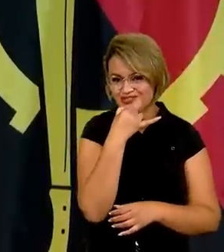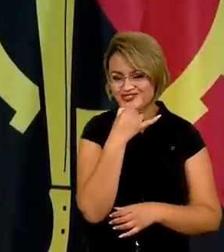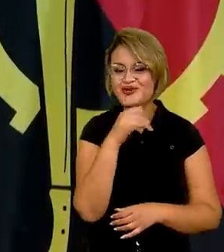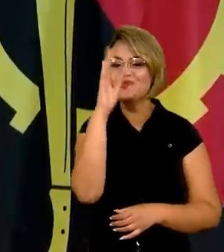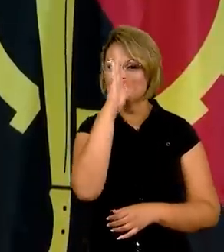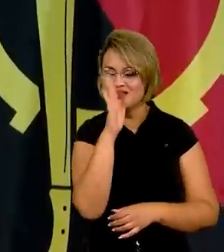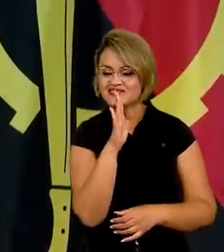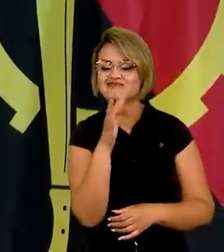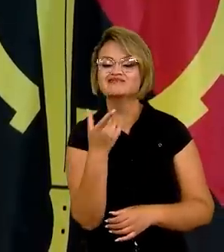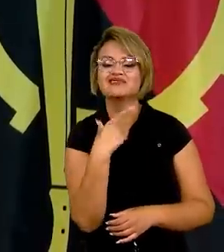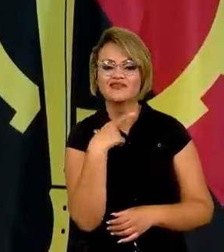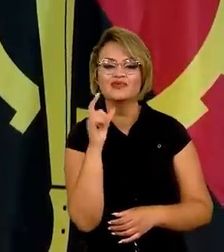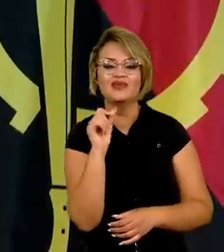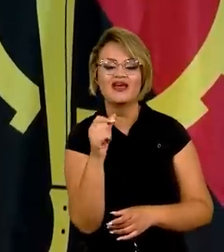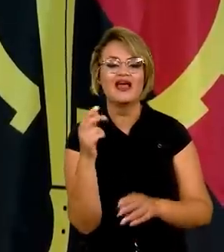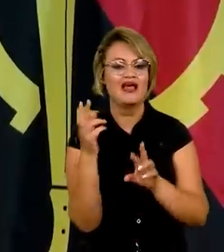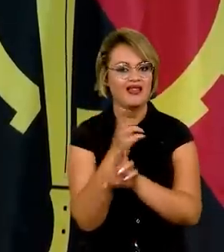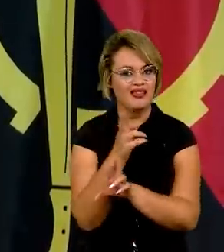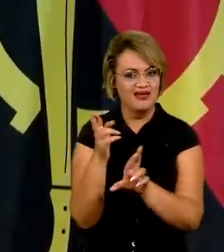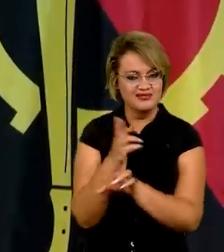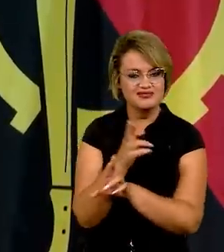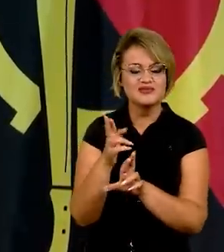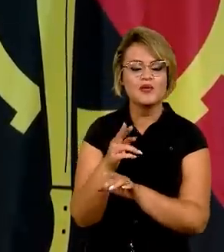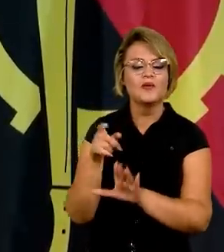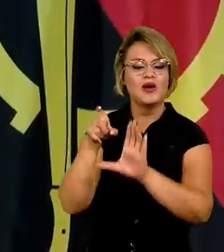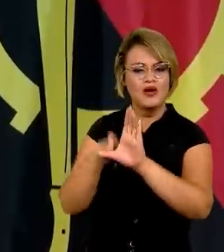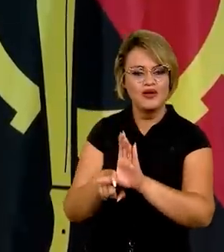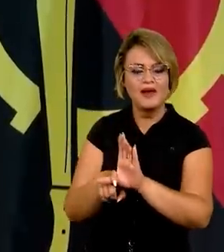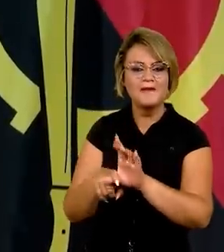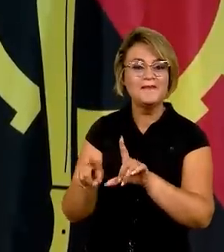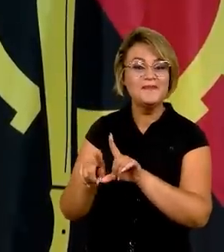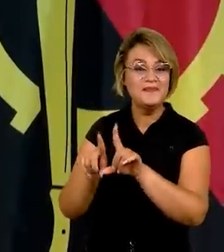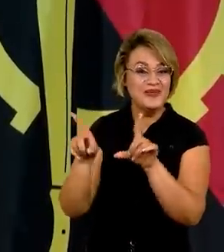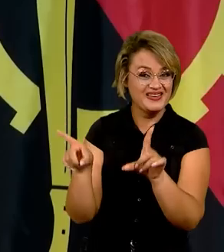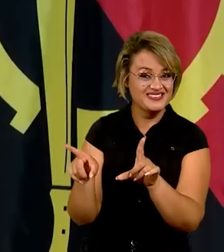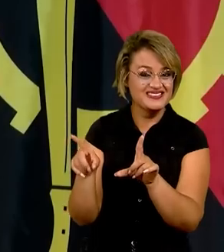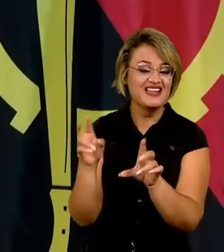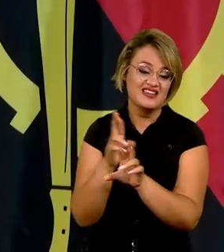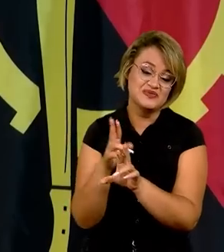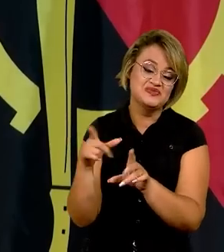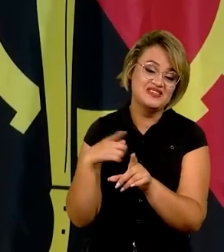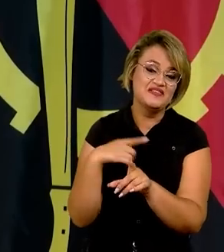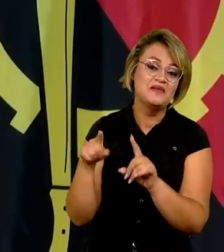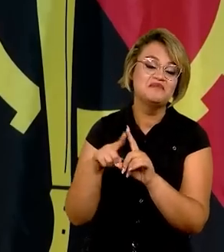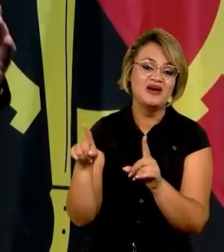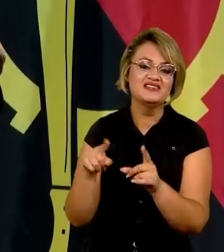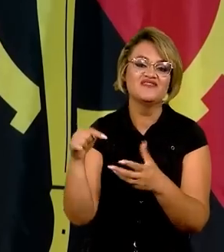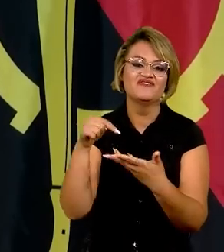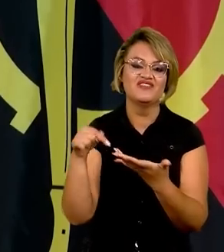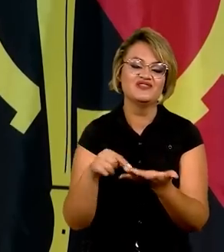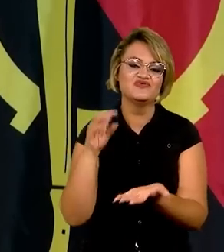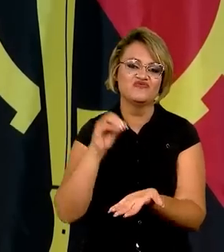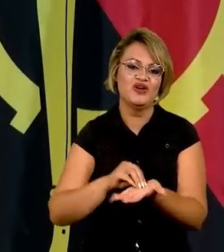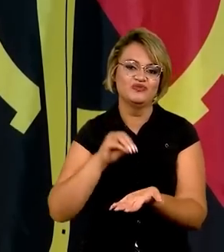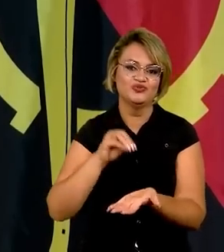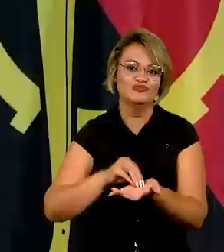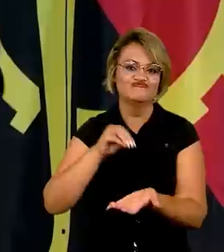relação diplomática com a Angola, mas ele deixou num descaso total todo e qualquer